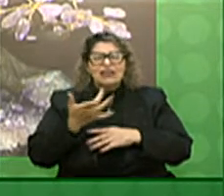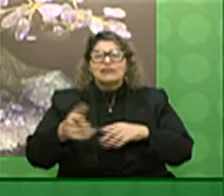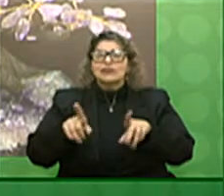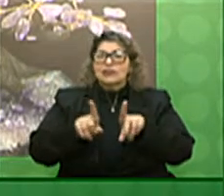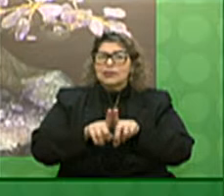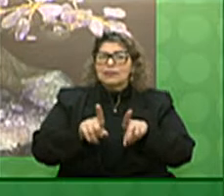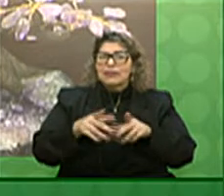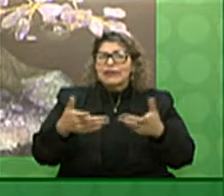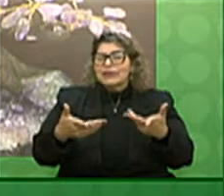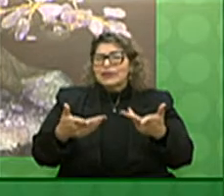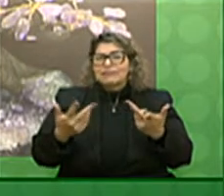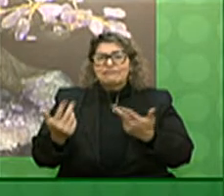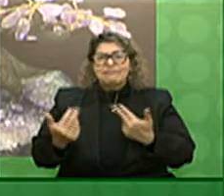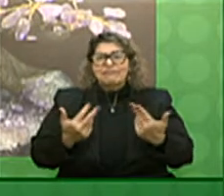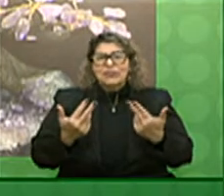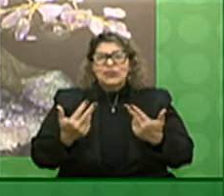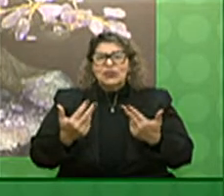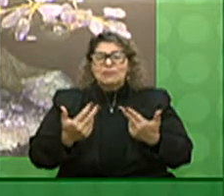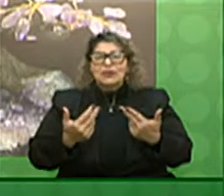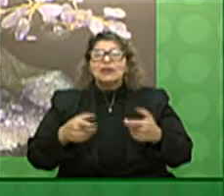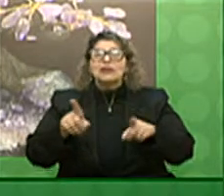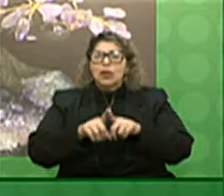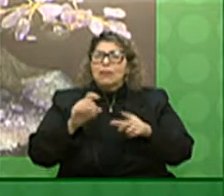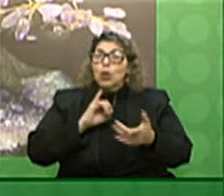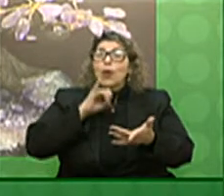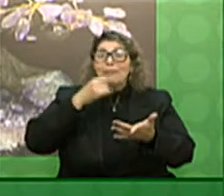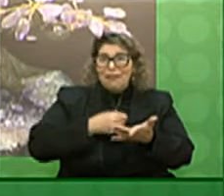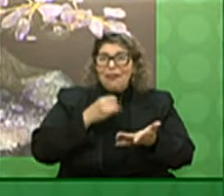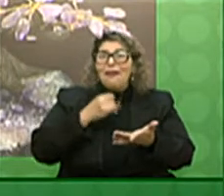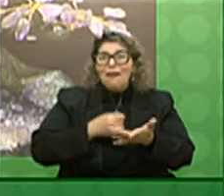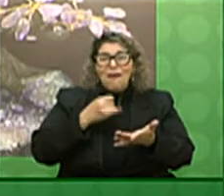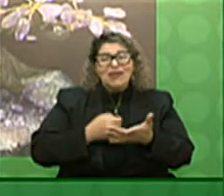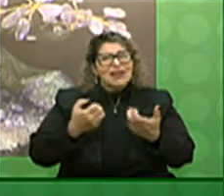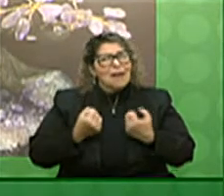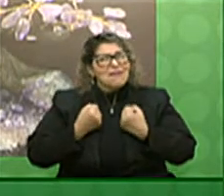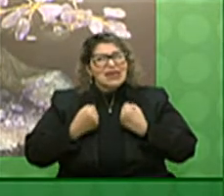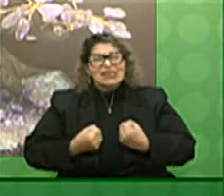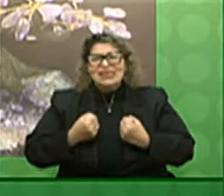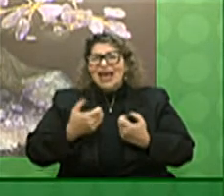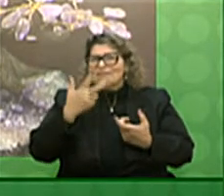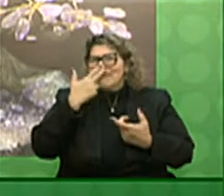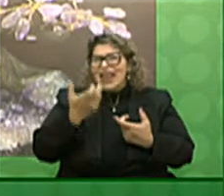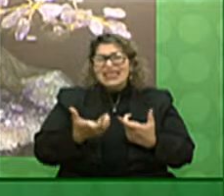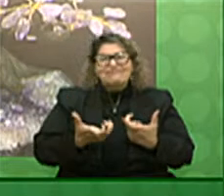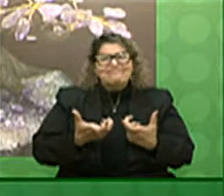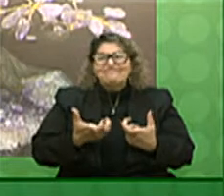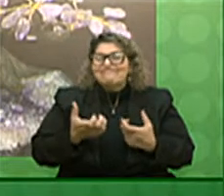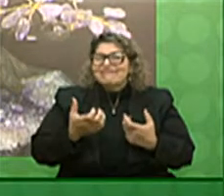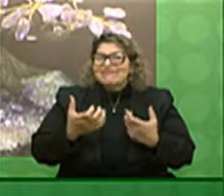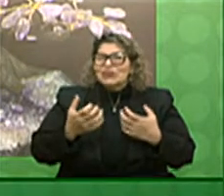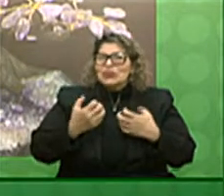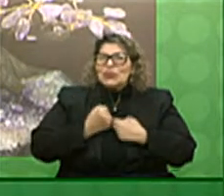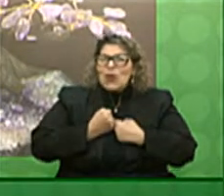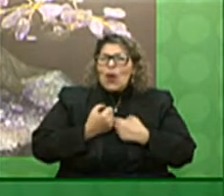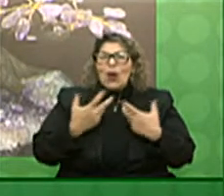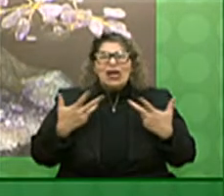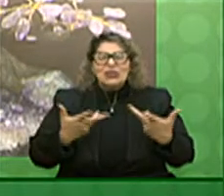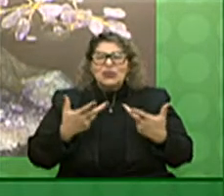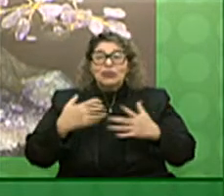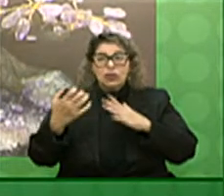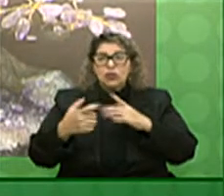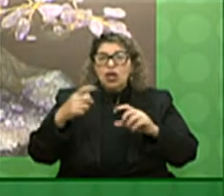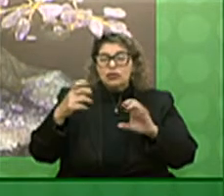também a nossa carga e o peso tributário que muitas vezes sufoca e impede de que os nossos